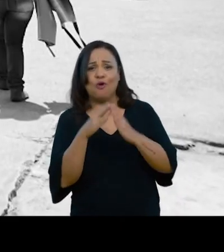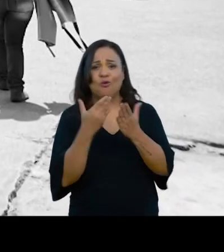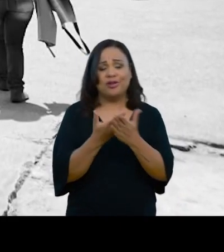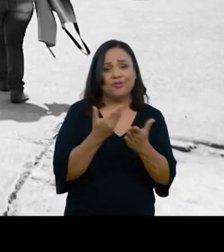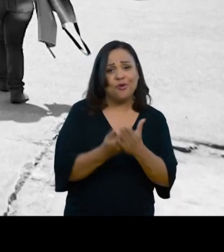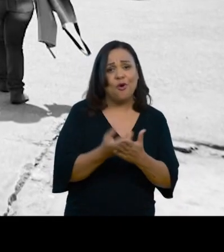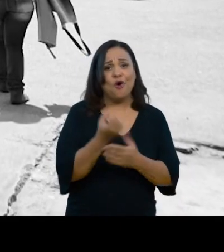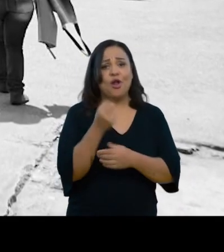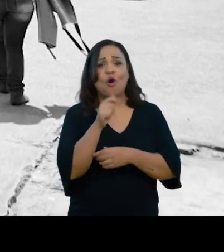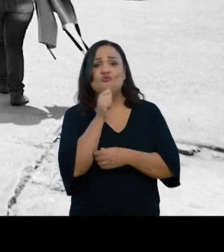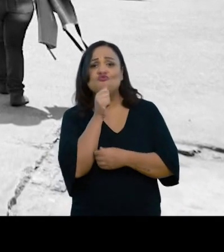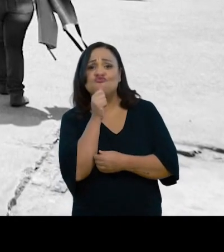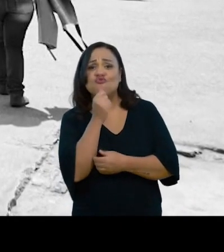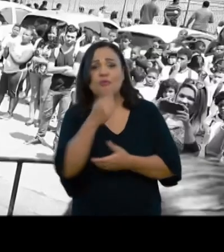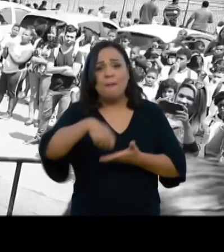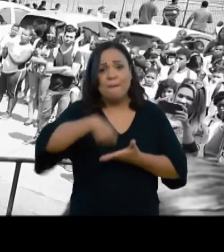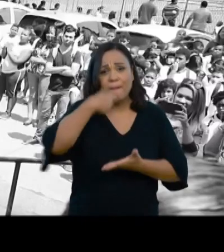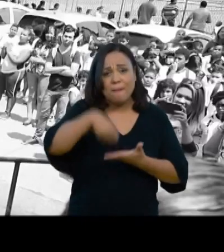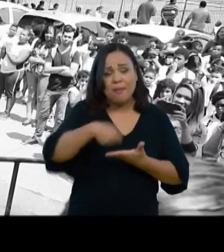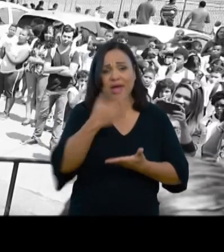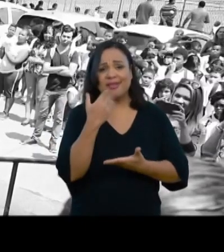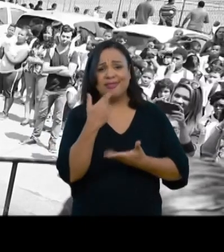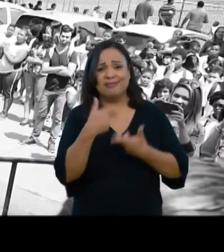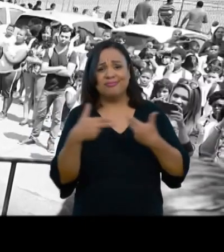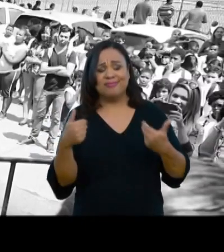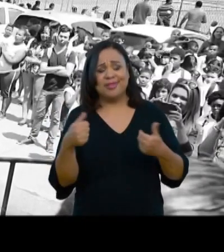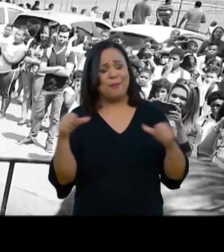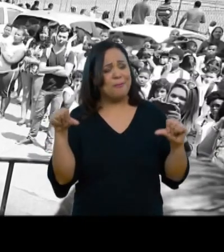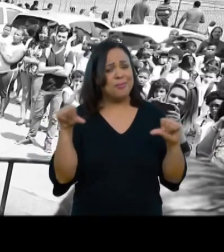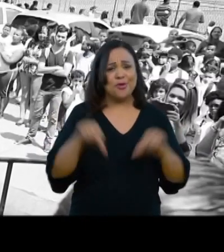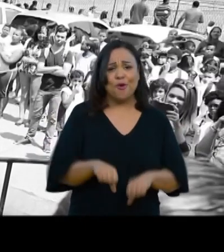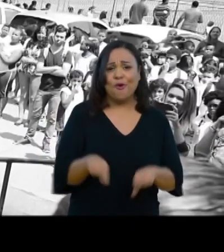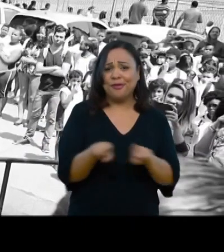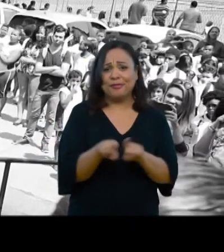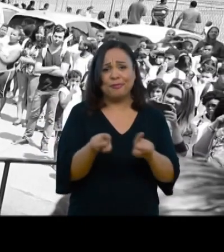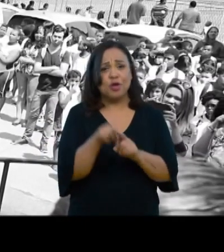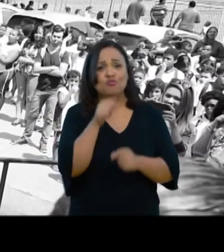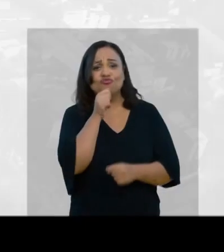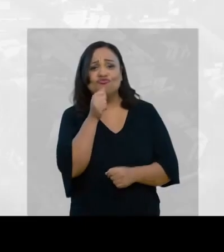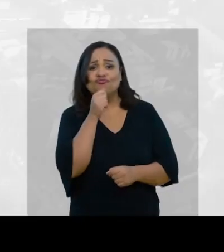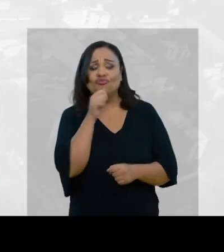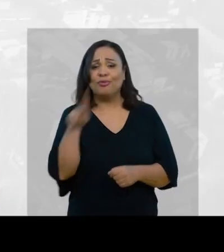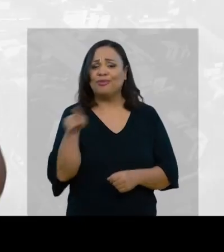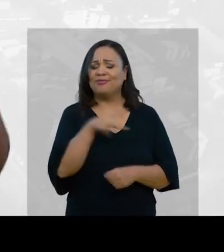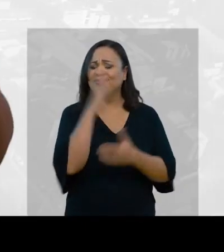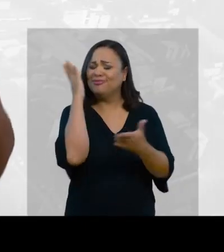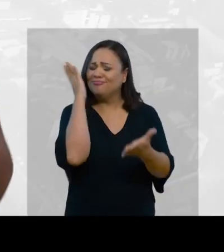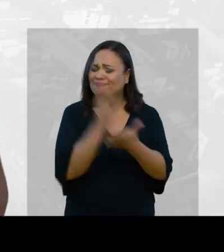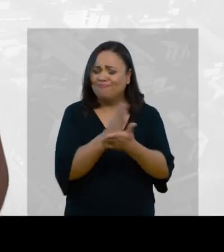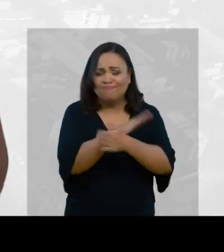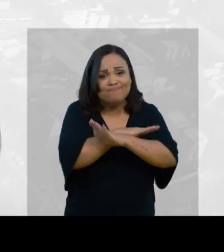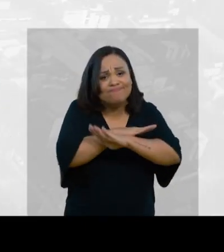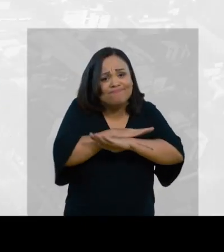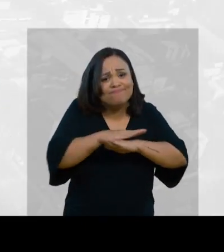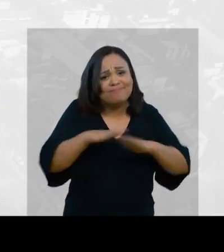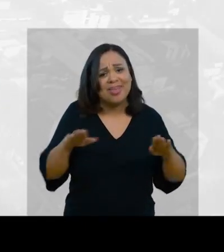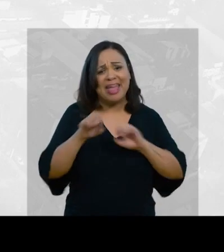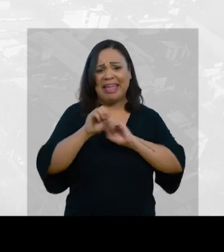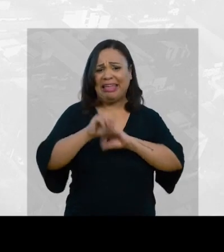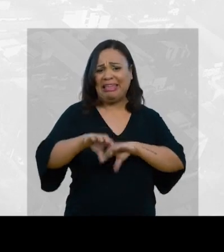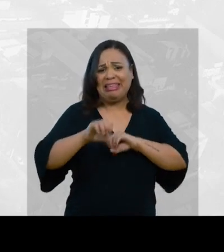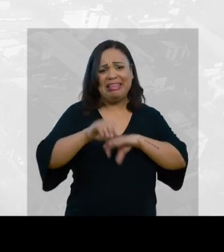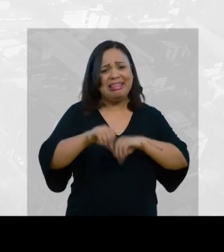ora por falta de merenda e o pior, por falta de professores. Chega de oferecer um